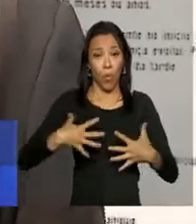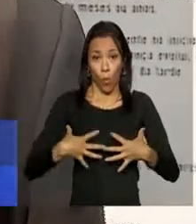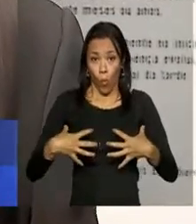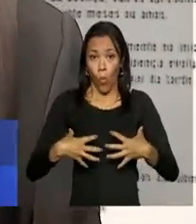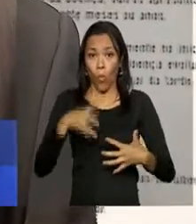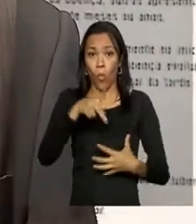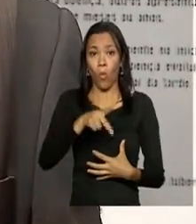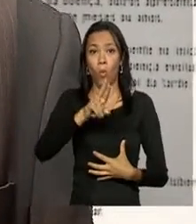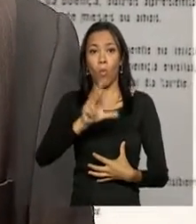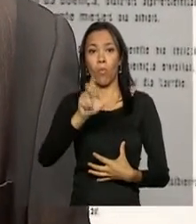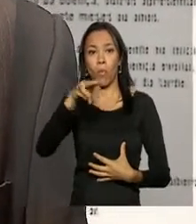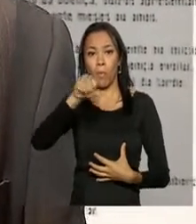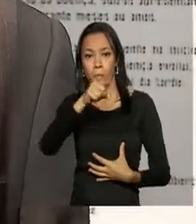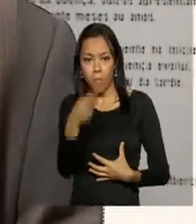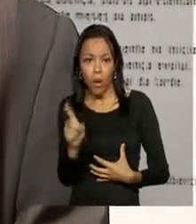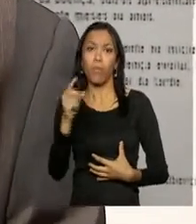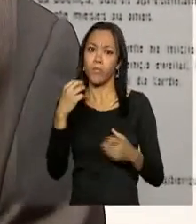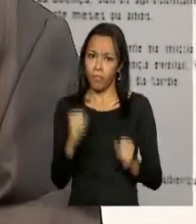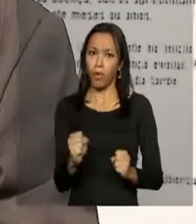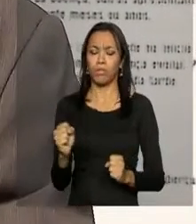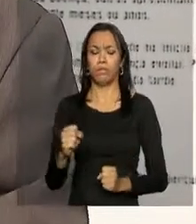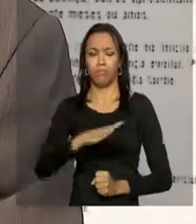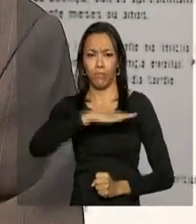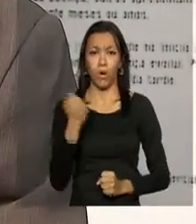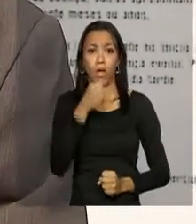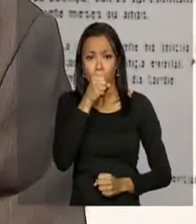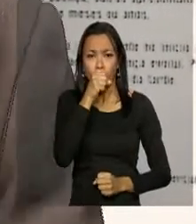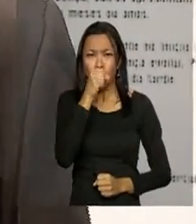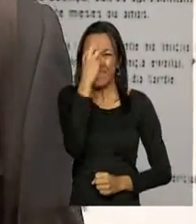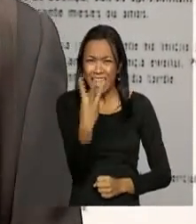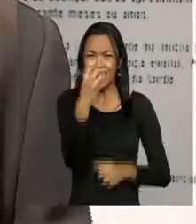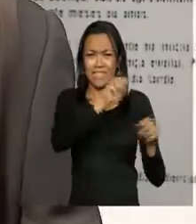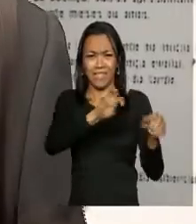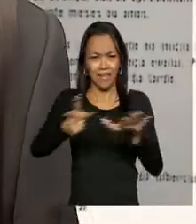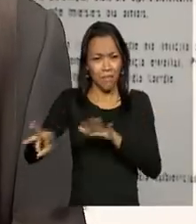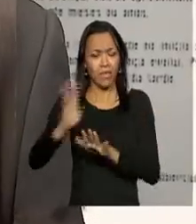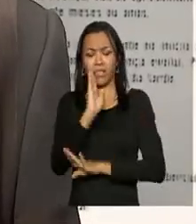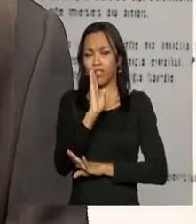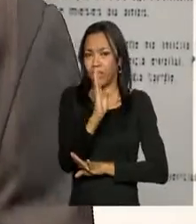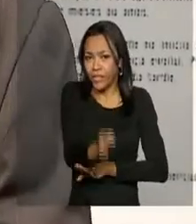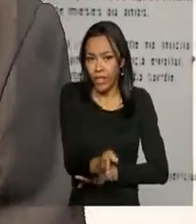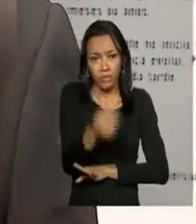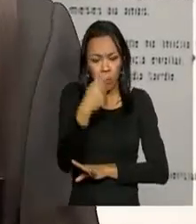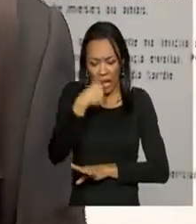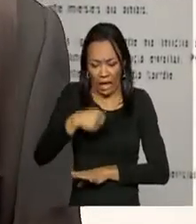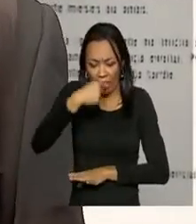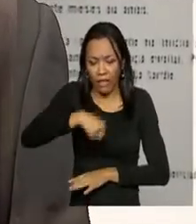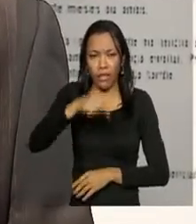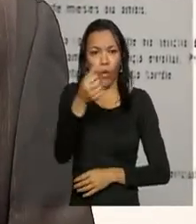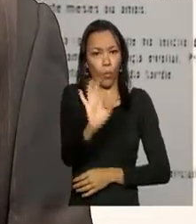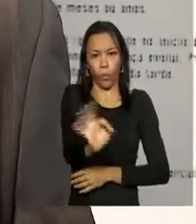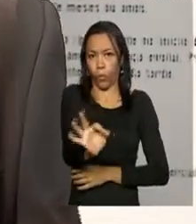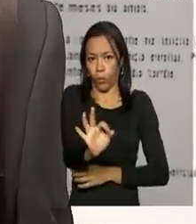e pode matar. O principal sintoma é a tosse por mais de três semanas, com ou sem catarro. Segundo o Ministério da